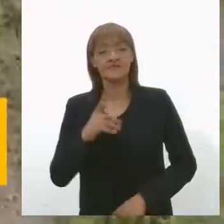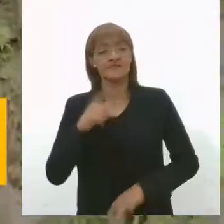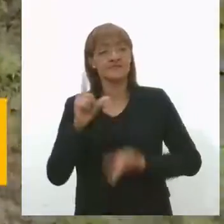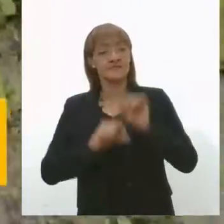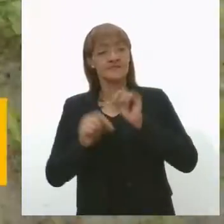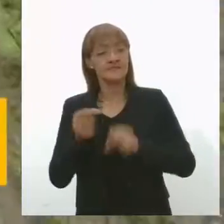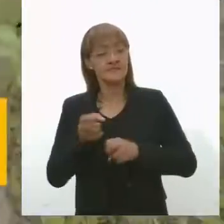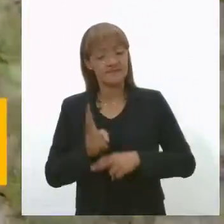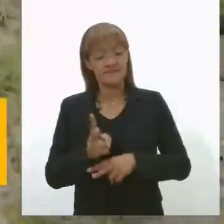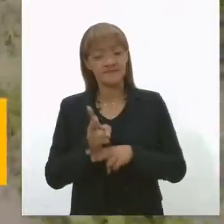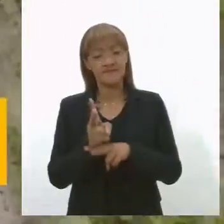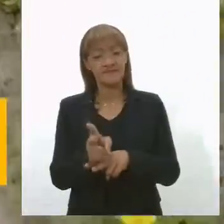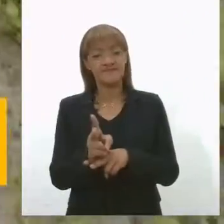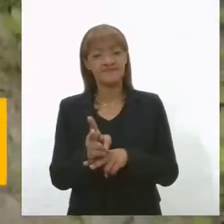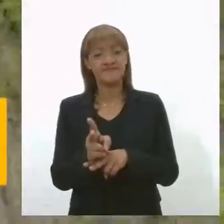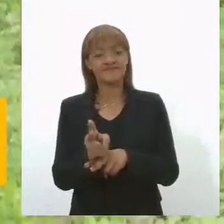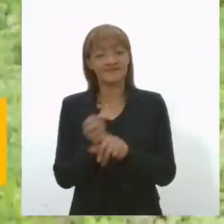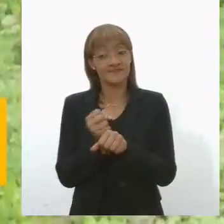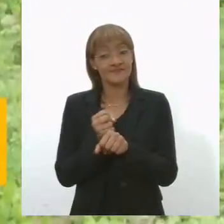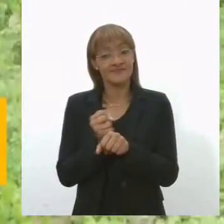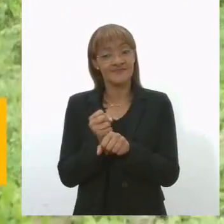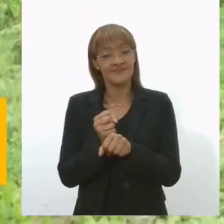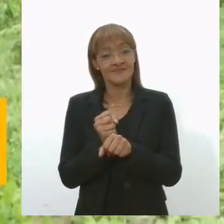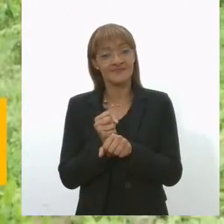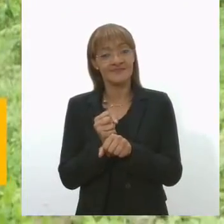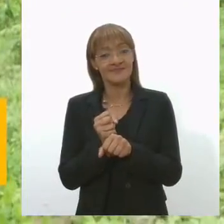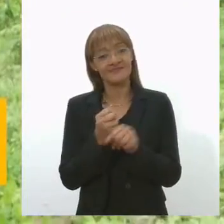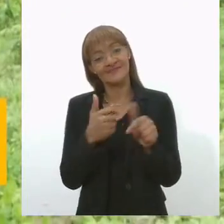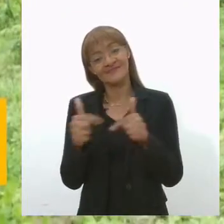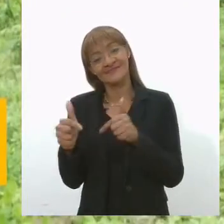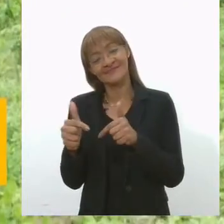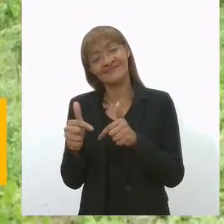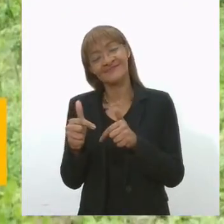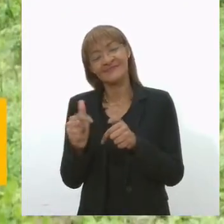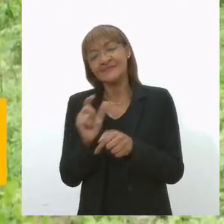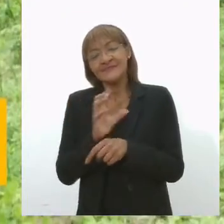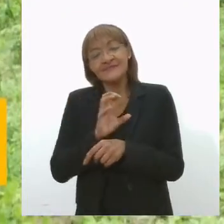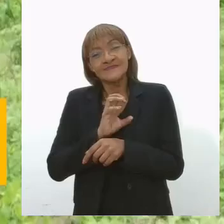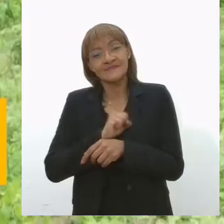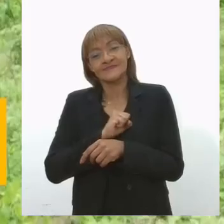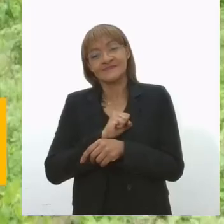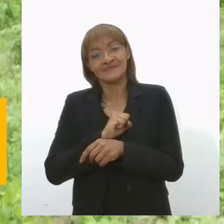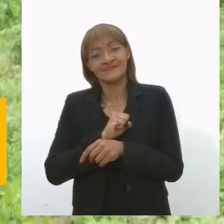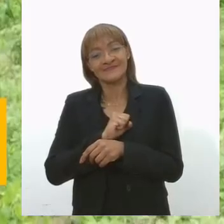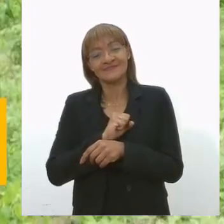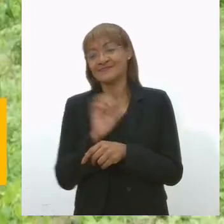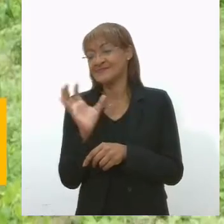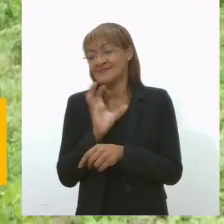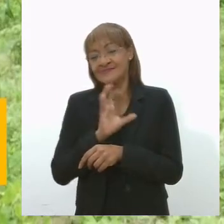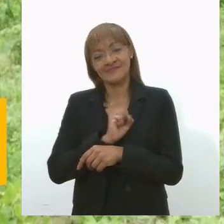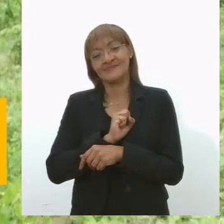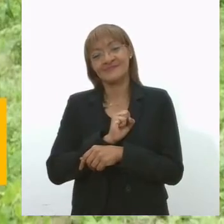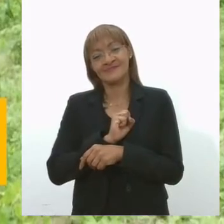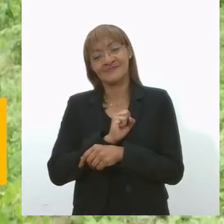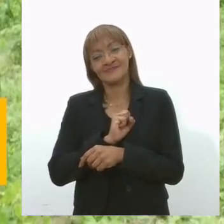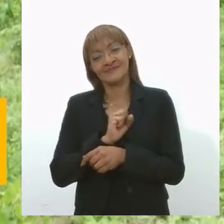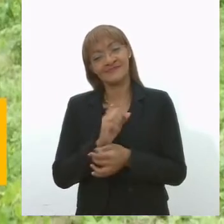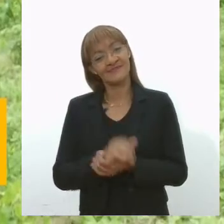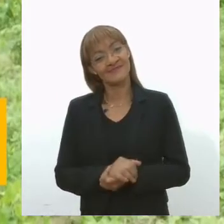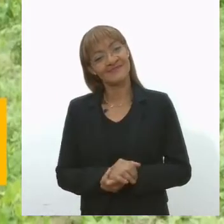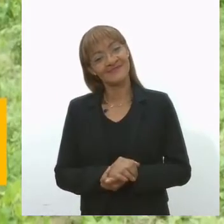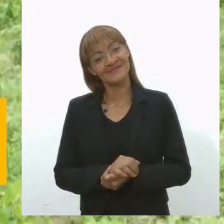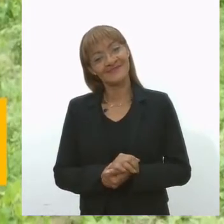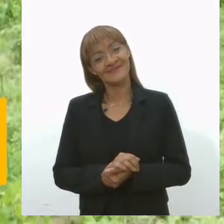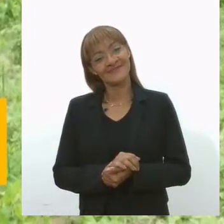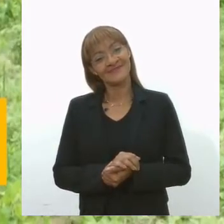trabalhando por muito tempo. Eu adoro trabalhar. Eu adoro trabalhar. quer parar não? Eu não